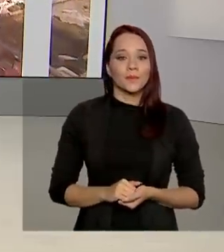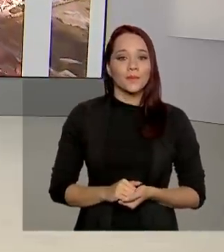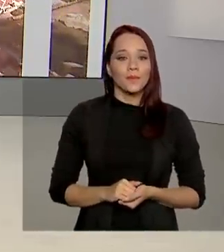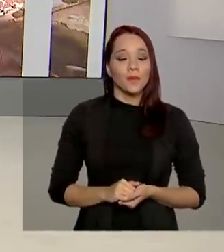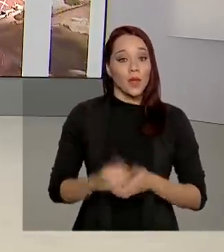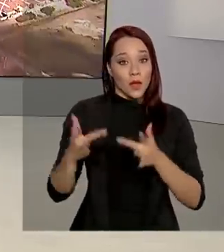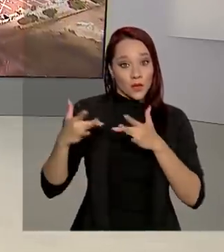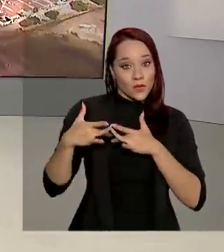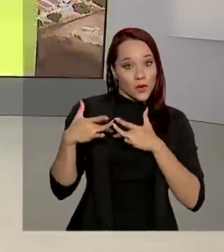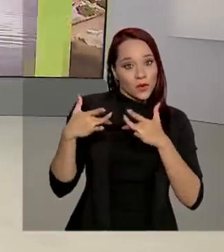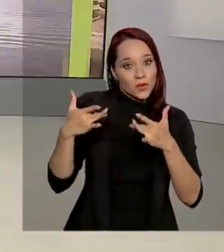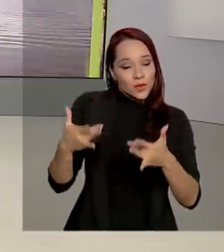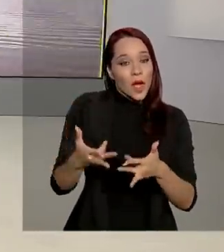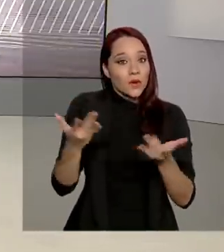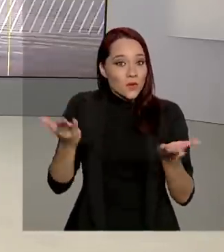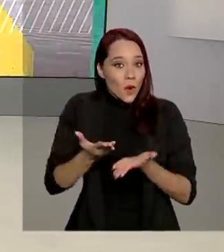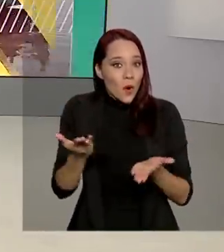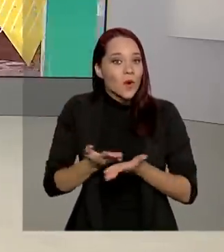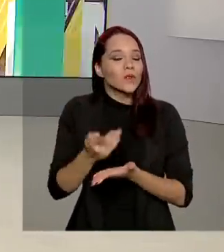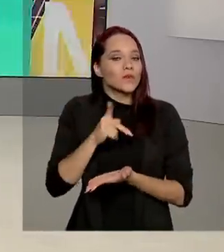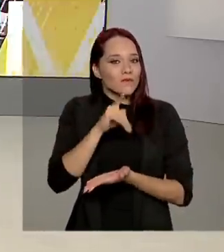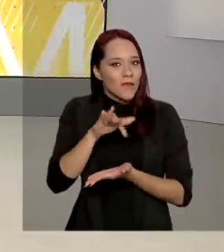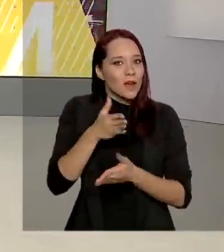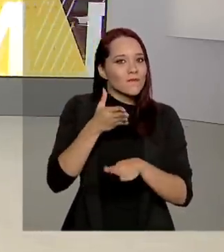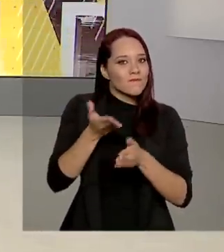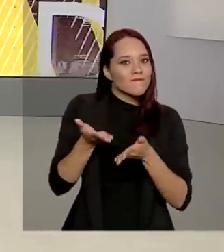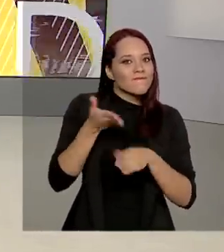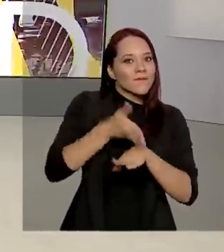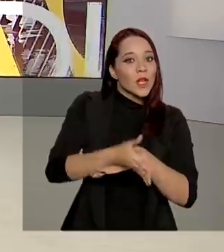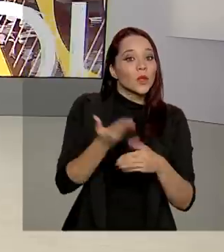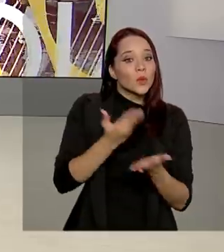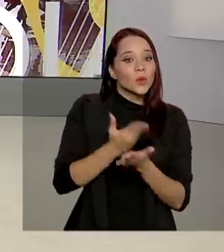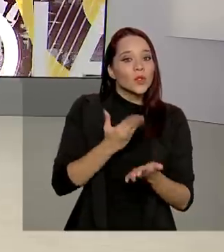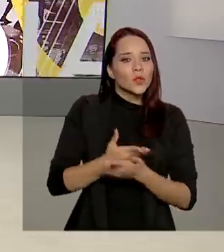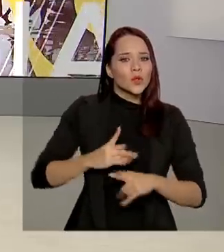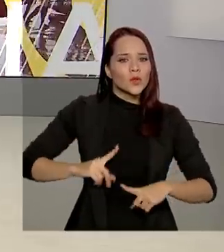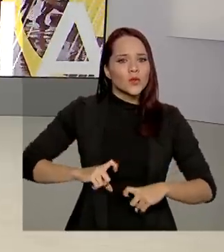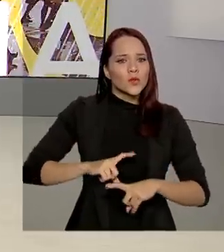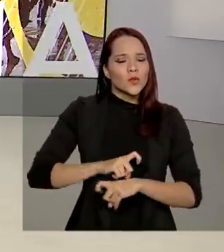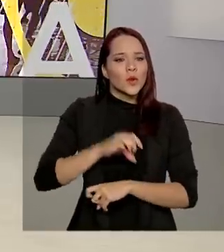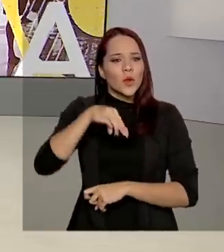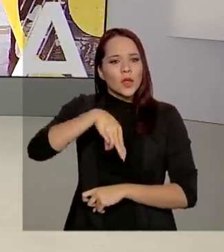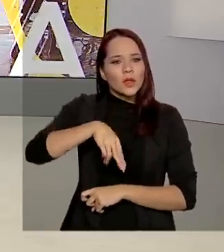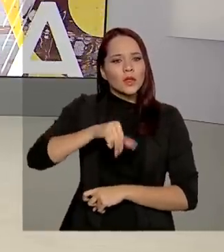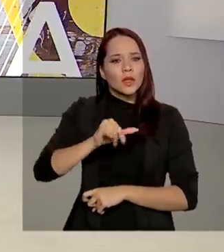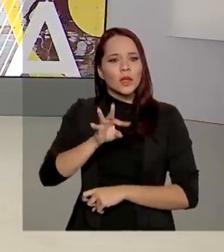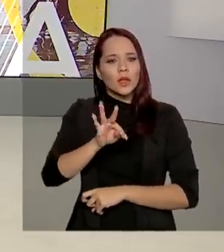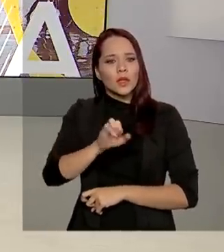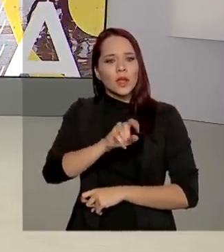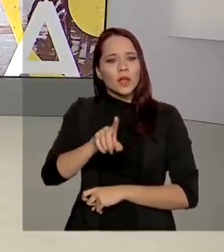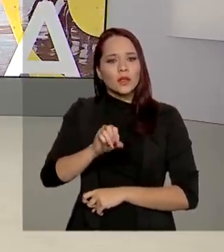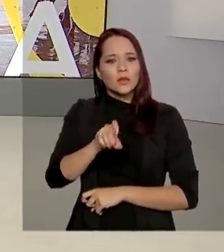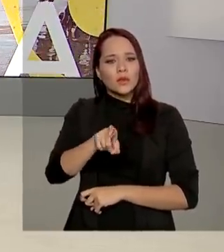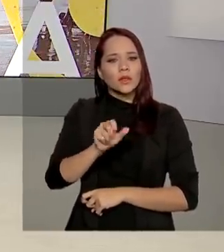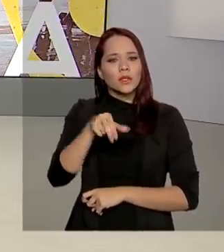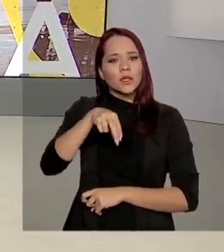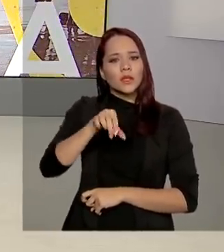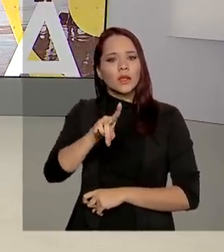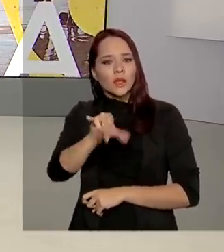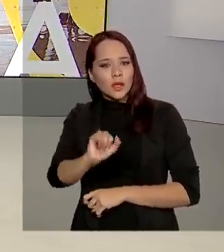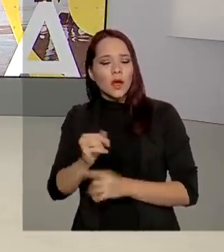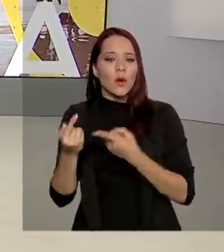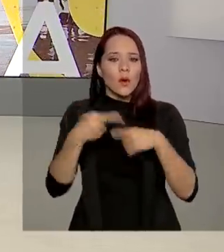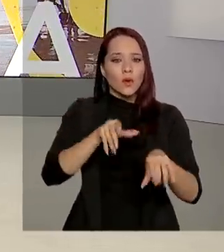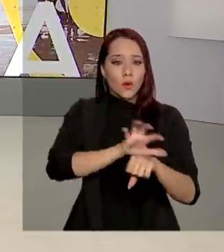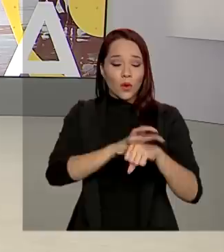Voluntários participam hoje de um estudo clínico do vermífugo nitazoxanida contra o coronavírus. Essa